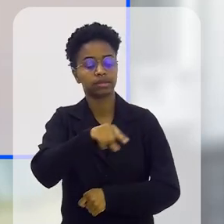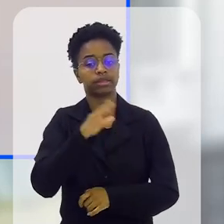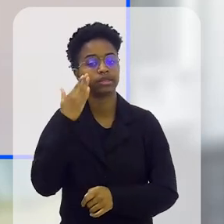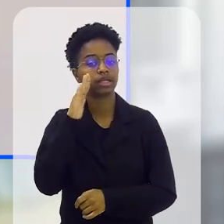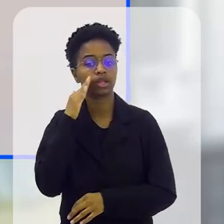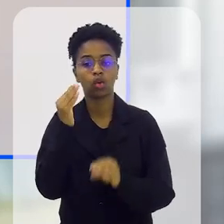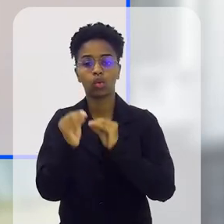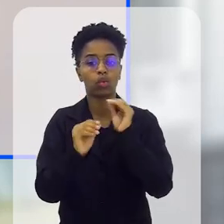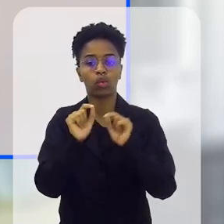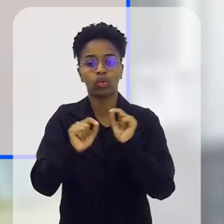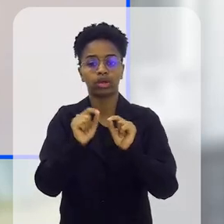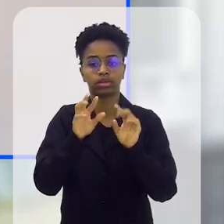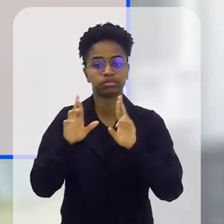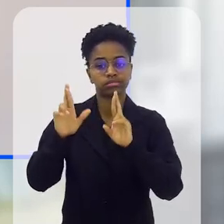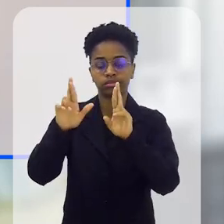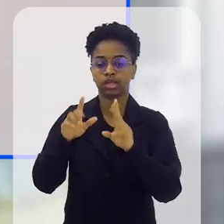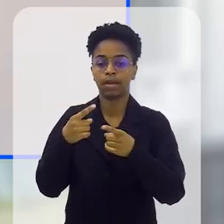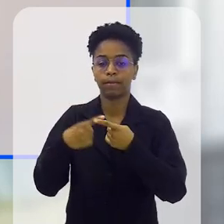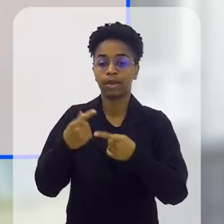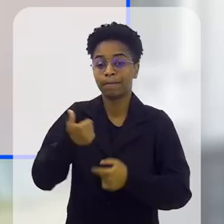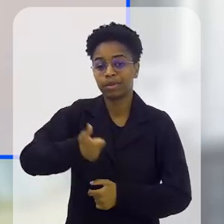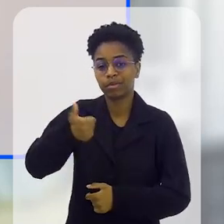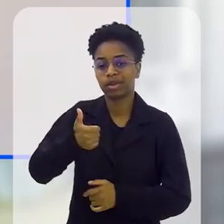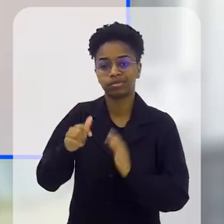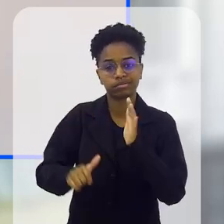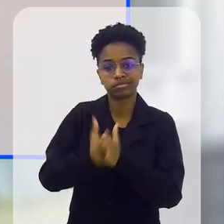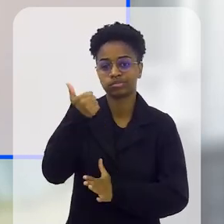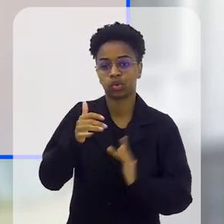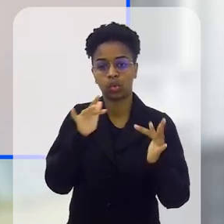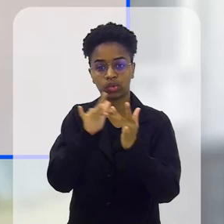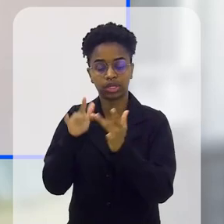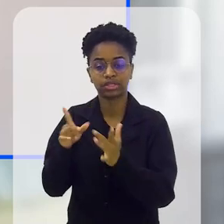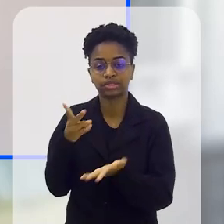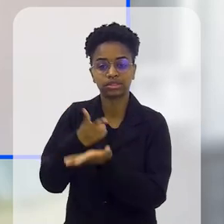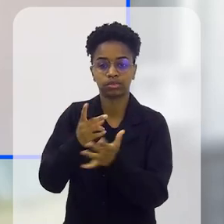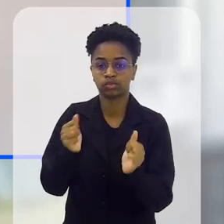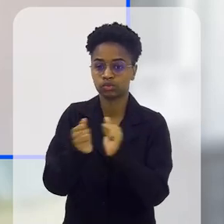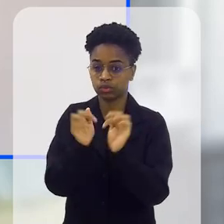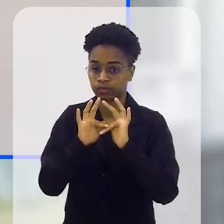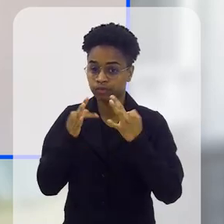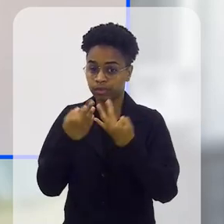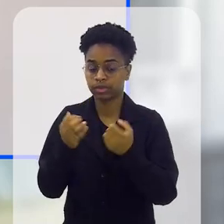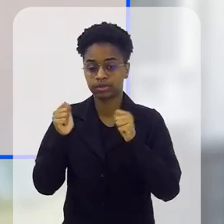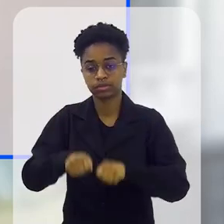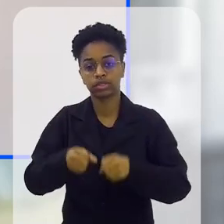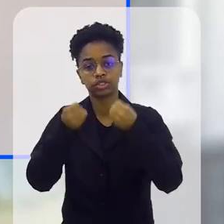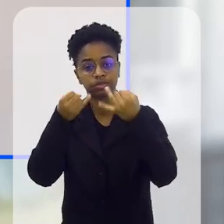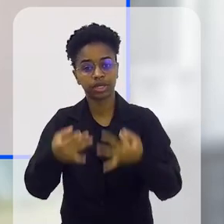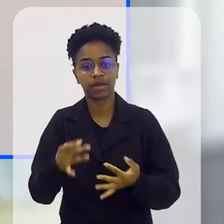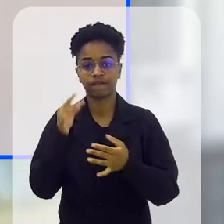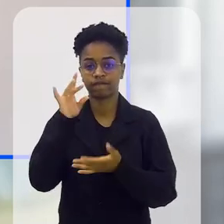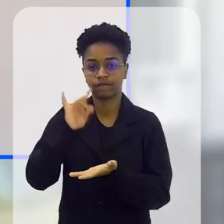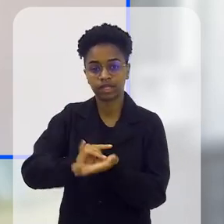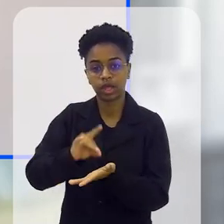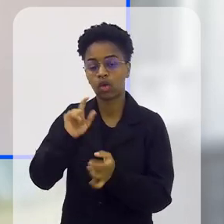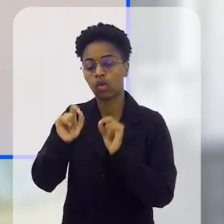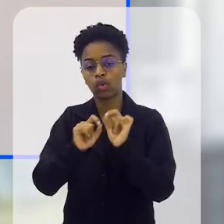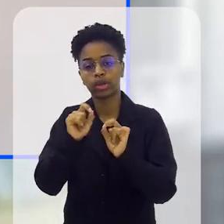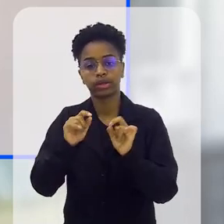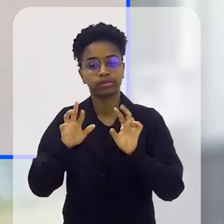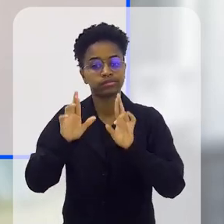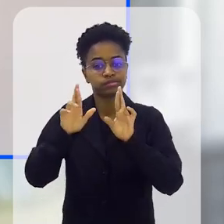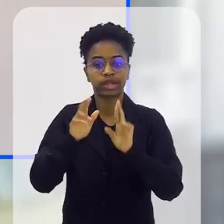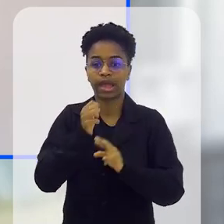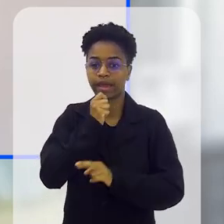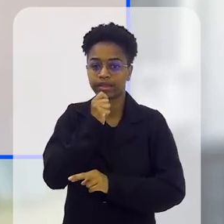frente ao longo da jornada. O primeiro contato sempre é com os pais, para a gente falar exatamente sobre isso, sobre toda a verdade, sobre tudo que